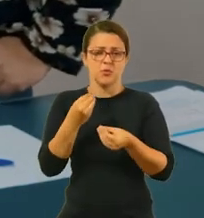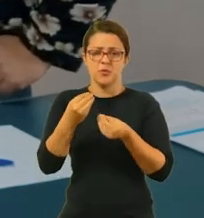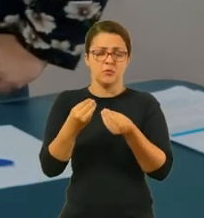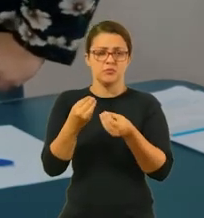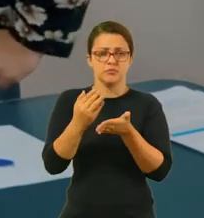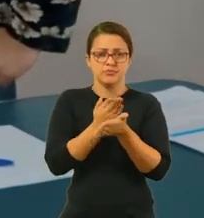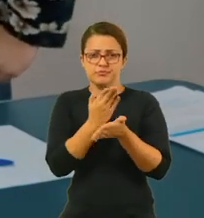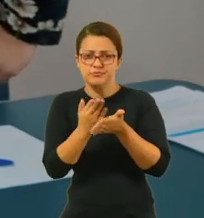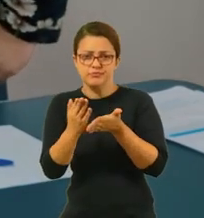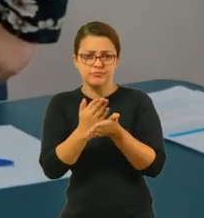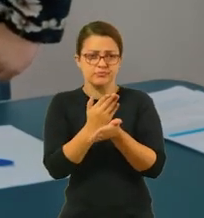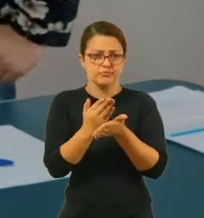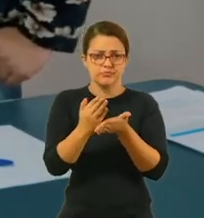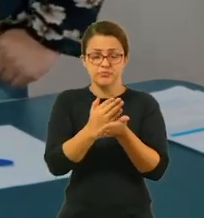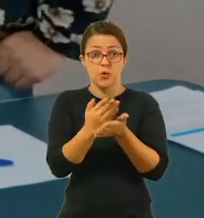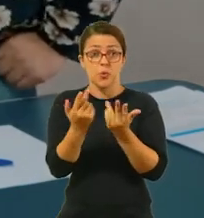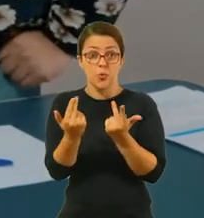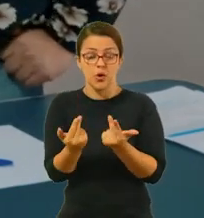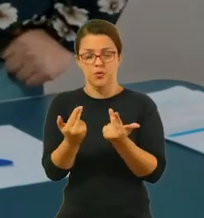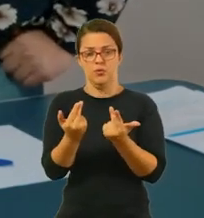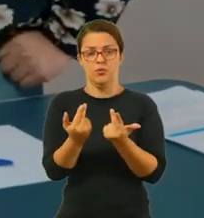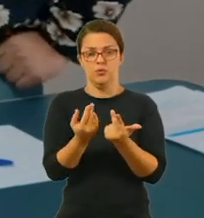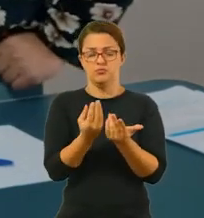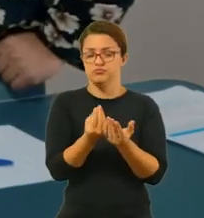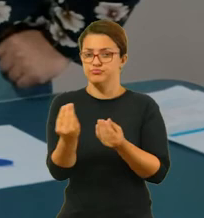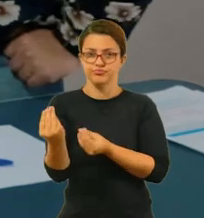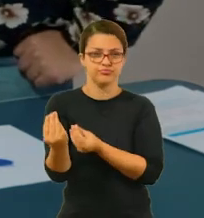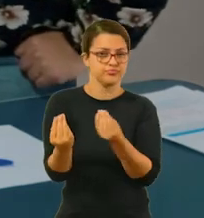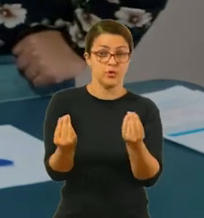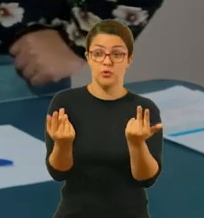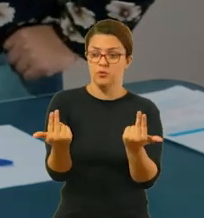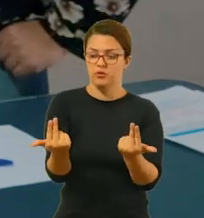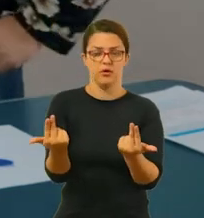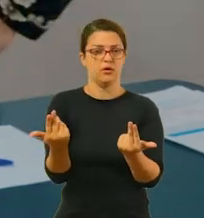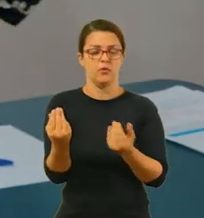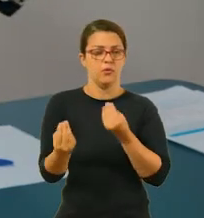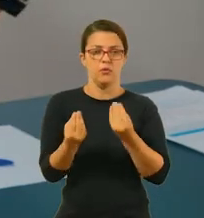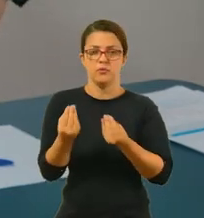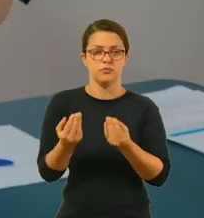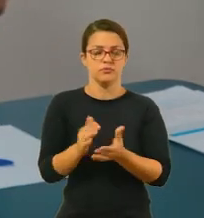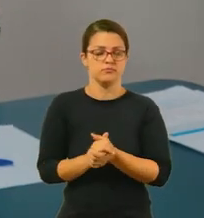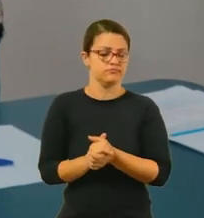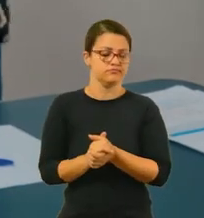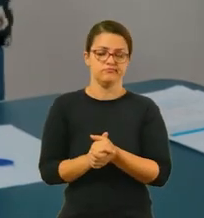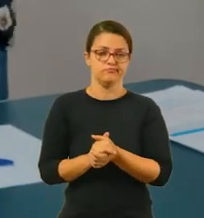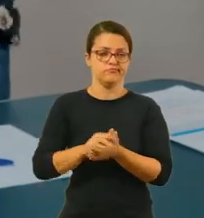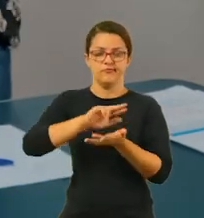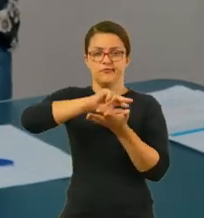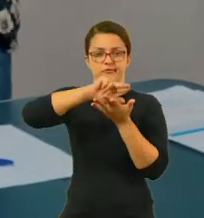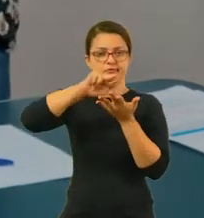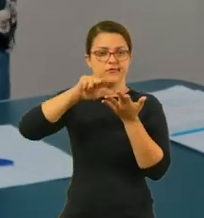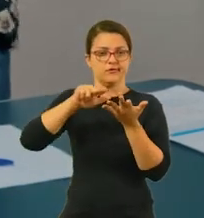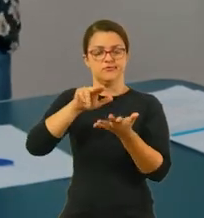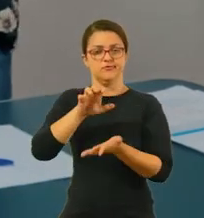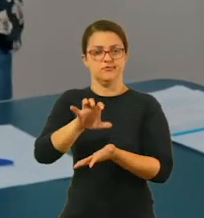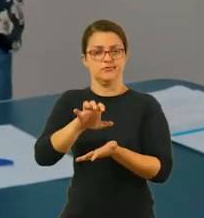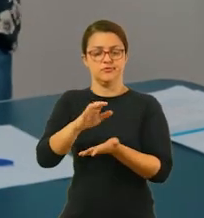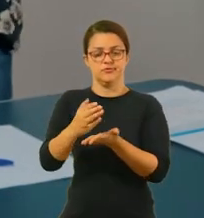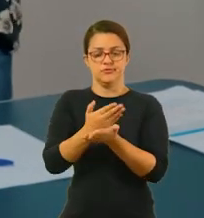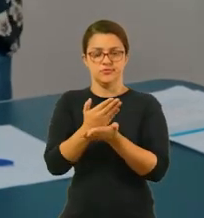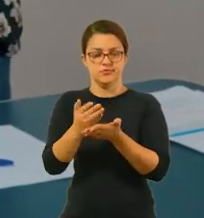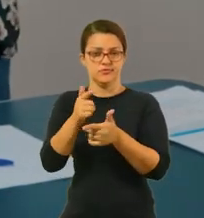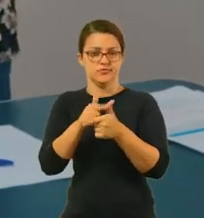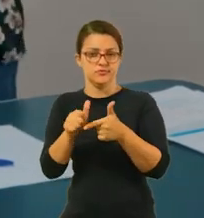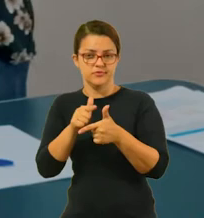gente pode repartir igualmente uma quantidade, né? Então, existem várias formas de realizar a